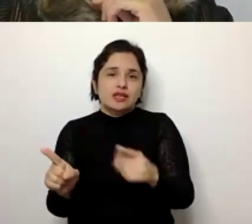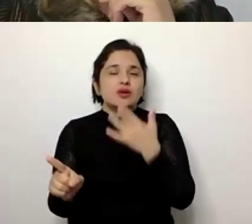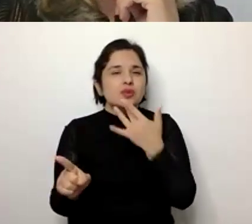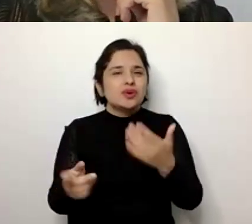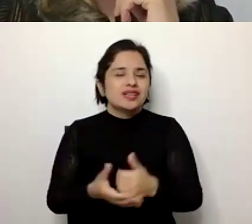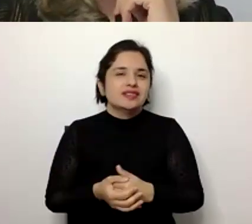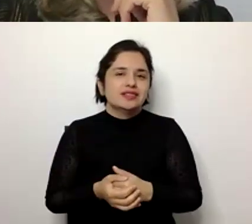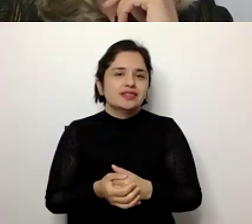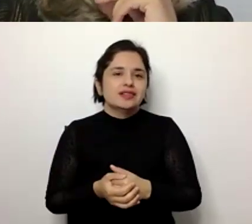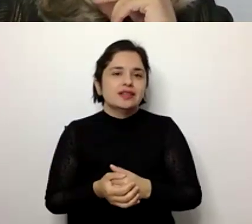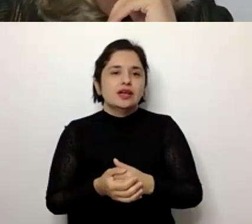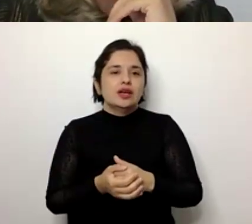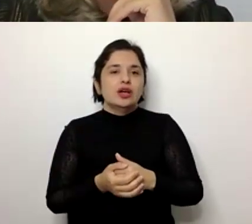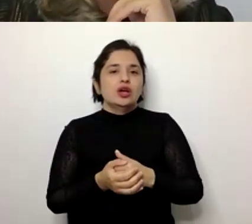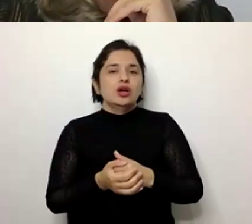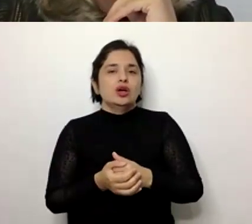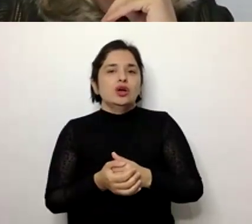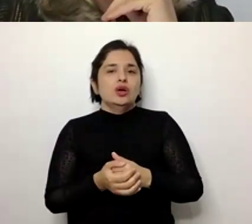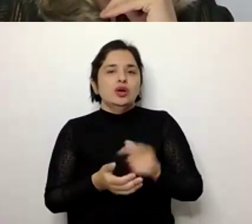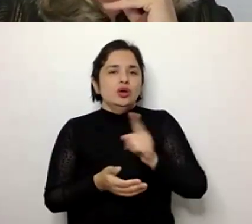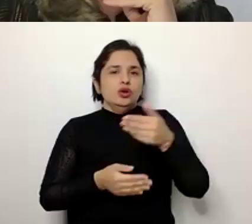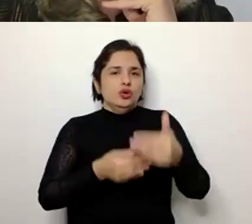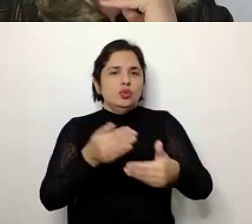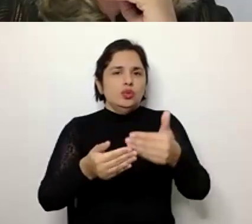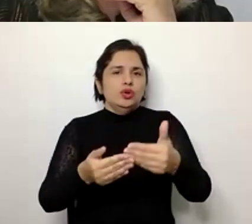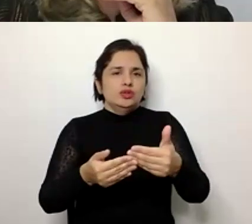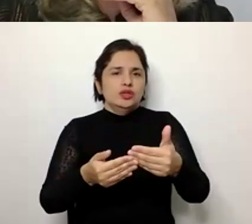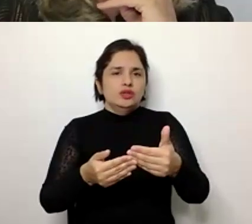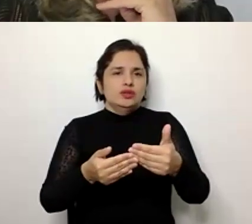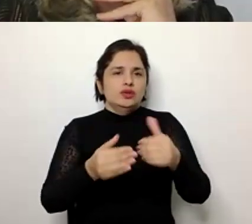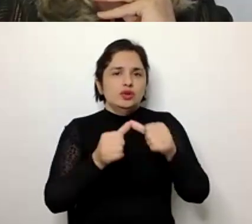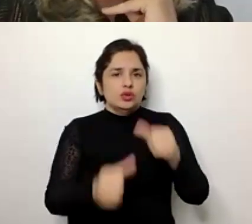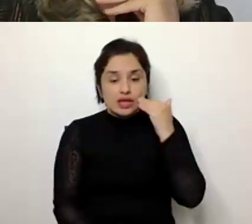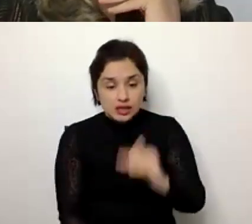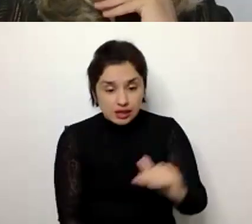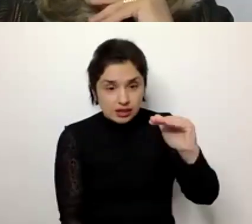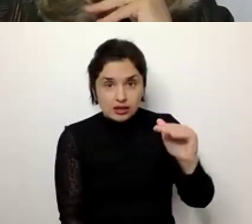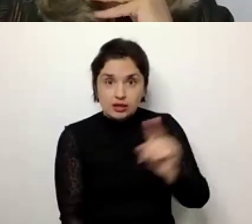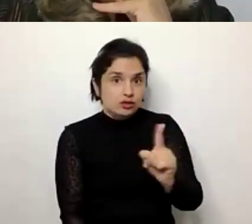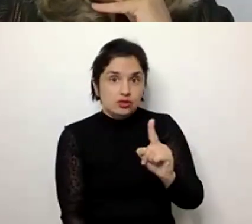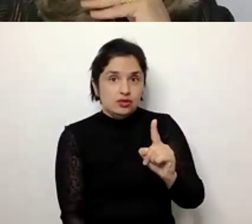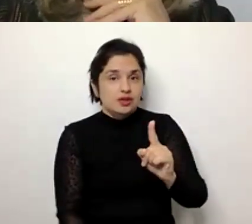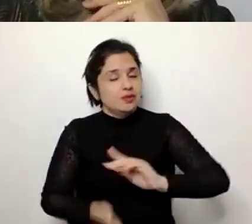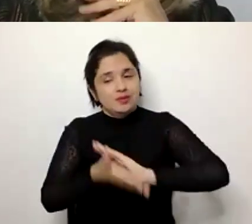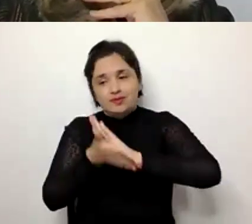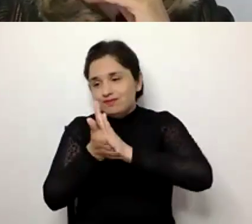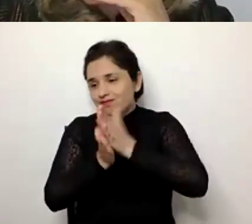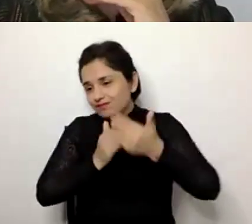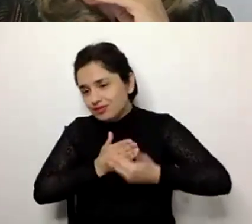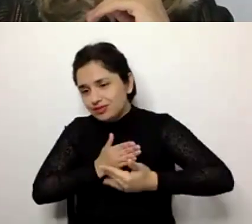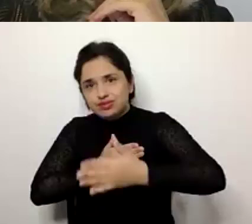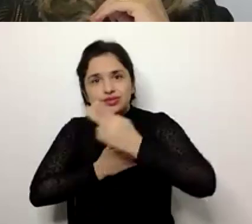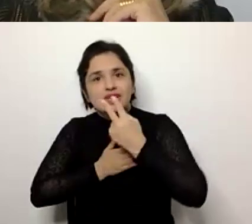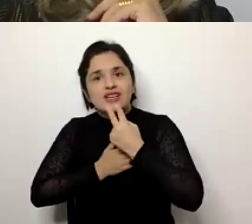justamente nós estamos falando justamente que é um processo educativo que se dá durante a infância, na niñez, e não é processo educativo que é durante toda a